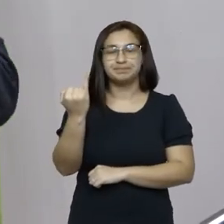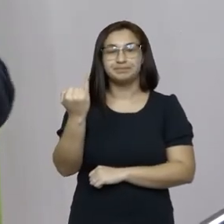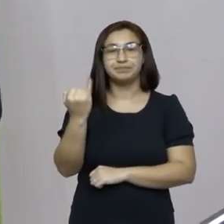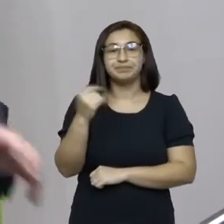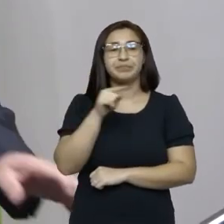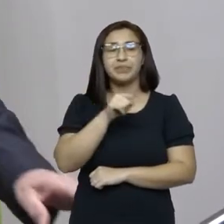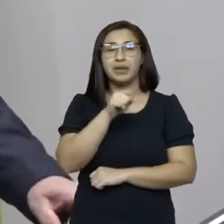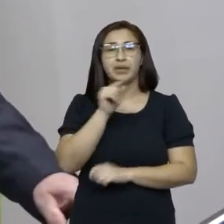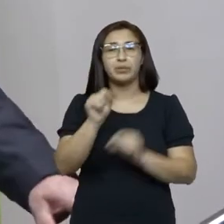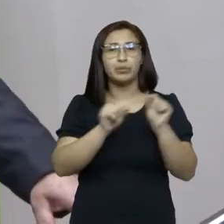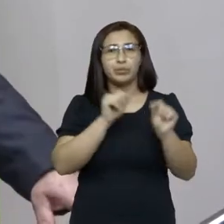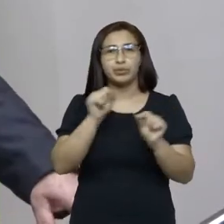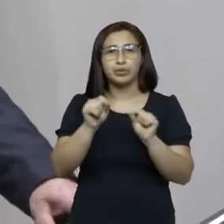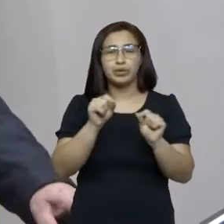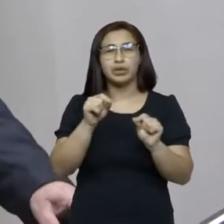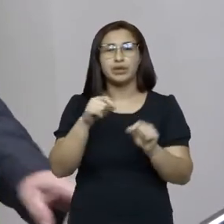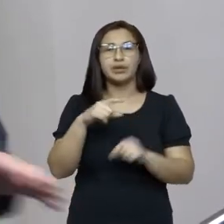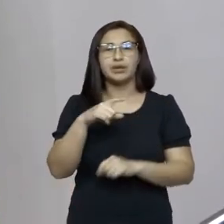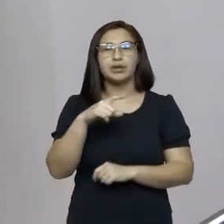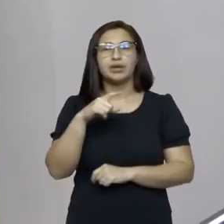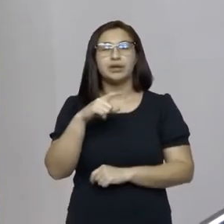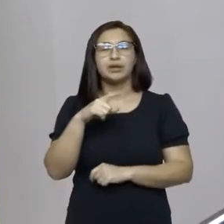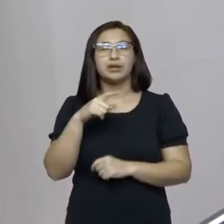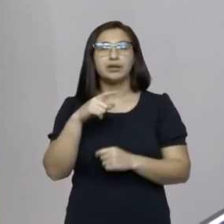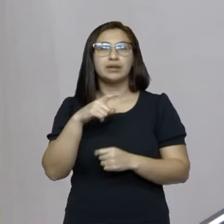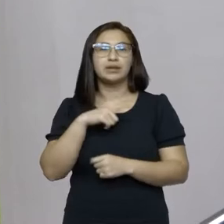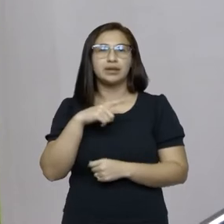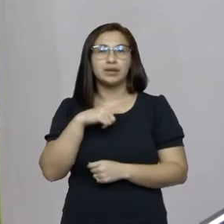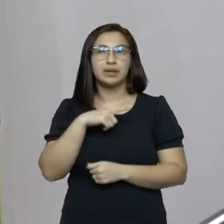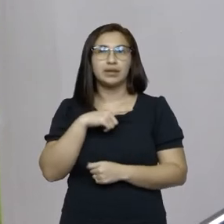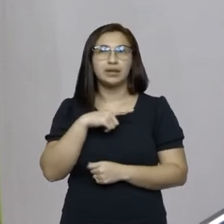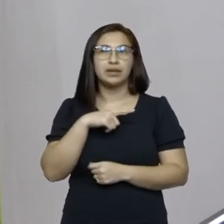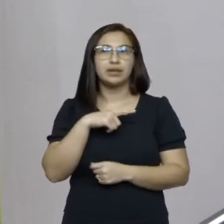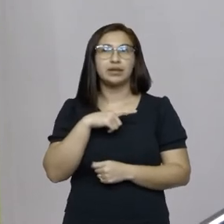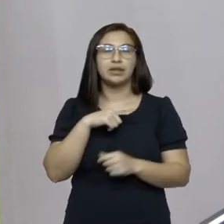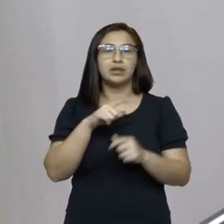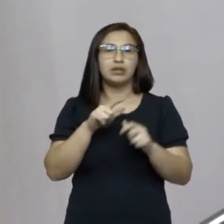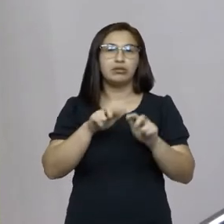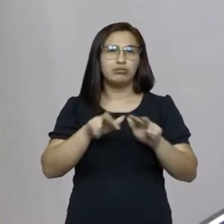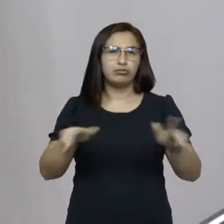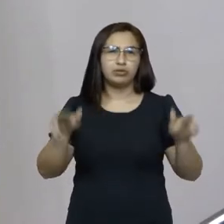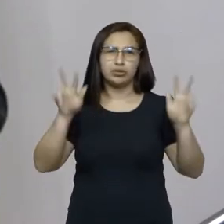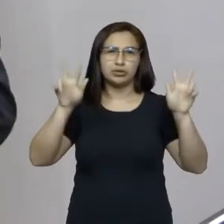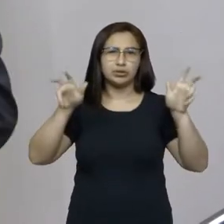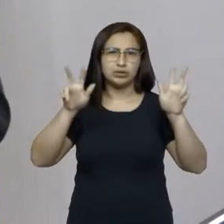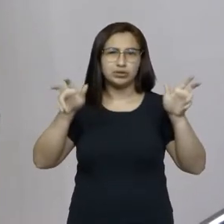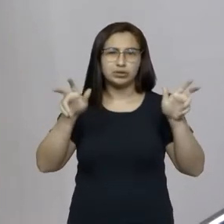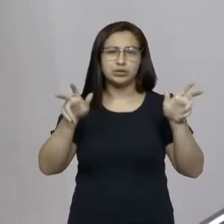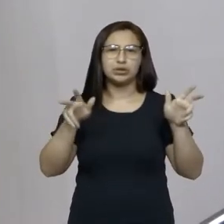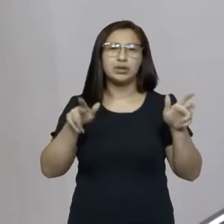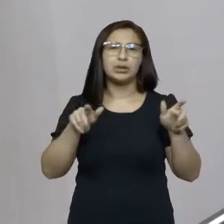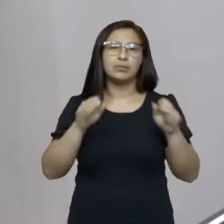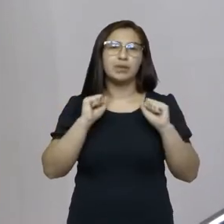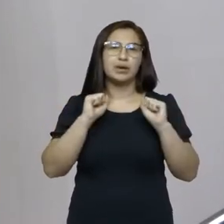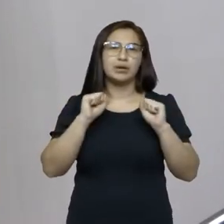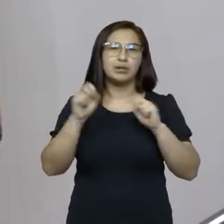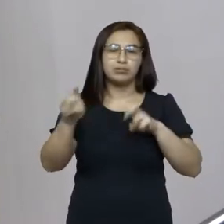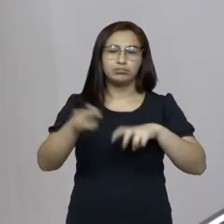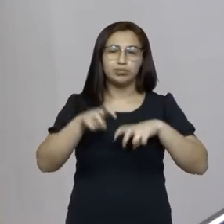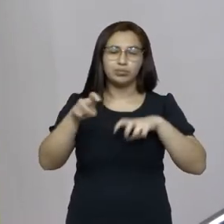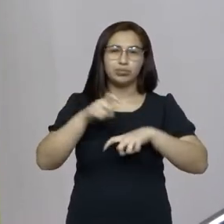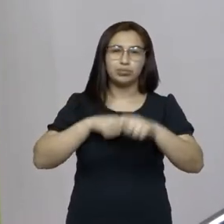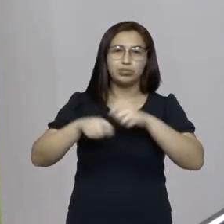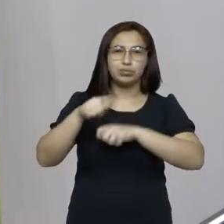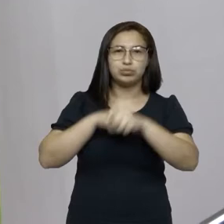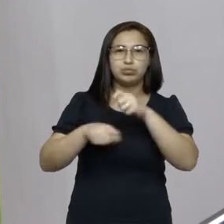se tem deliberado sobre a temática que envolve a agroecologia, produção